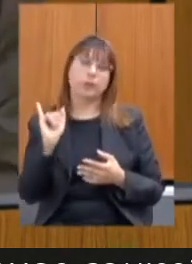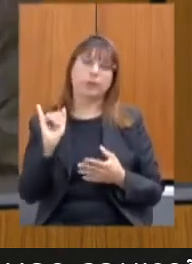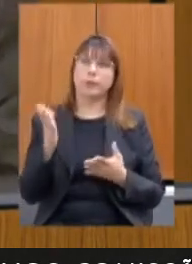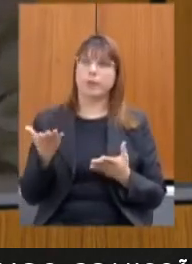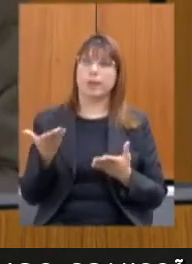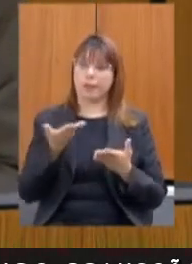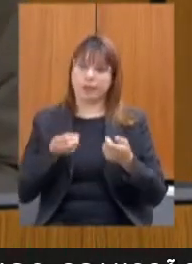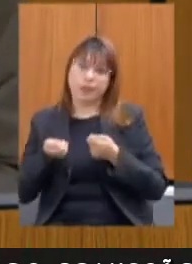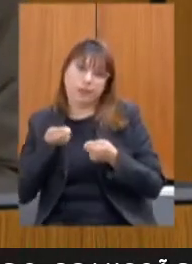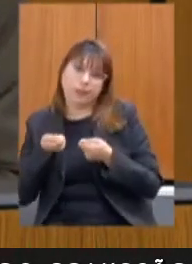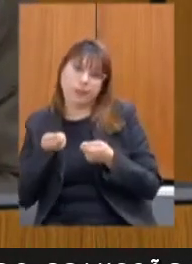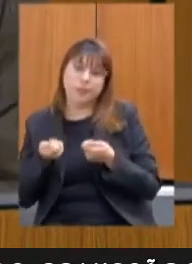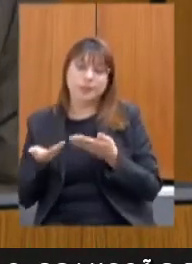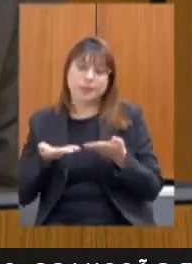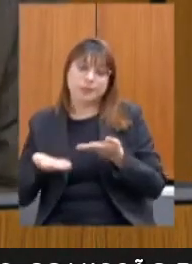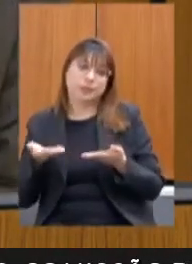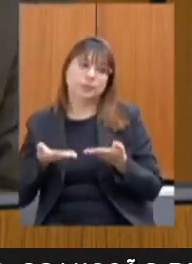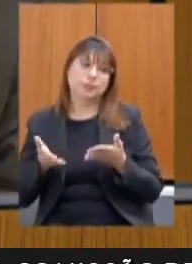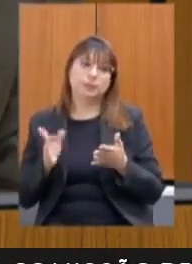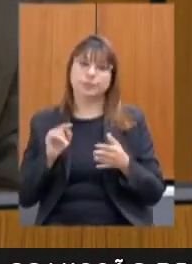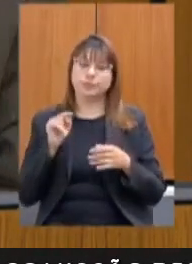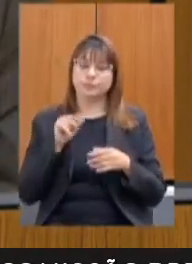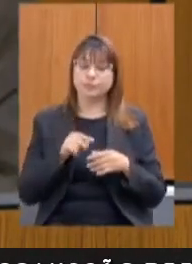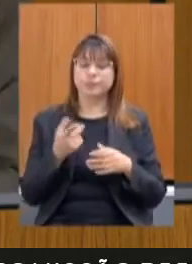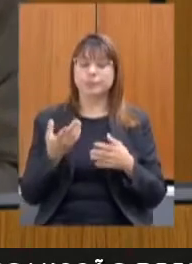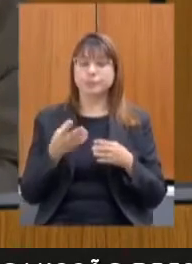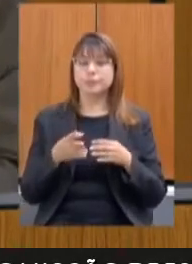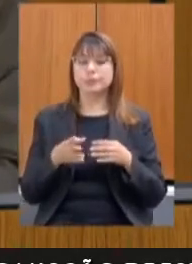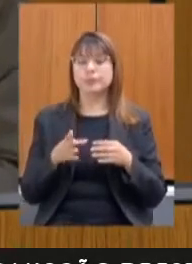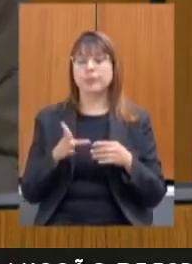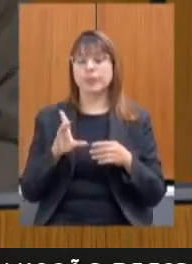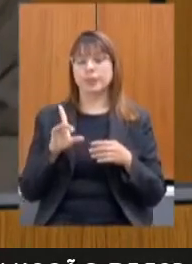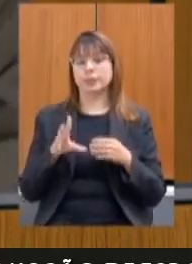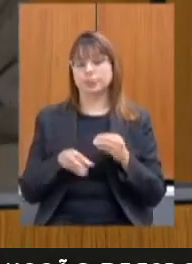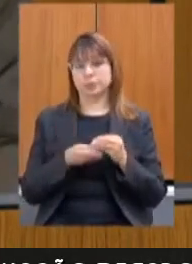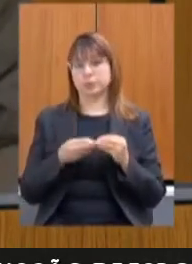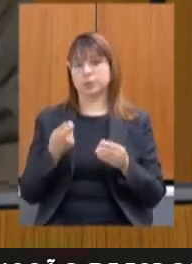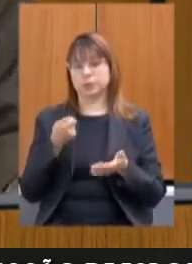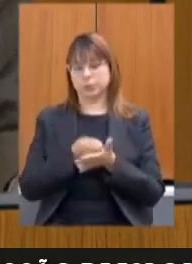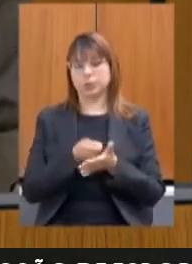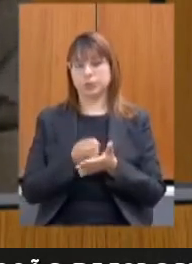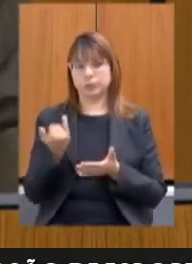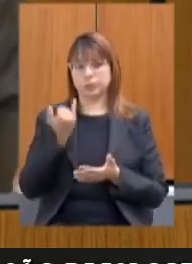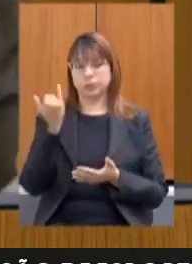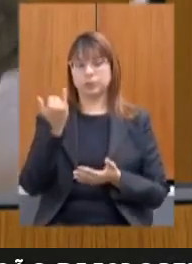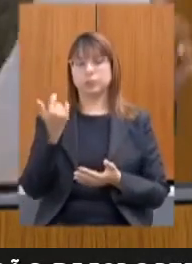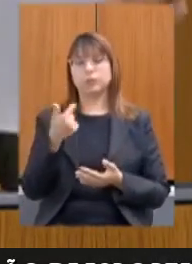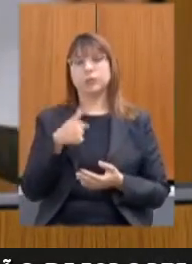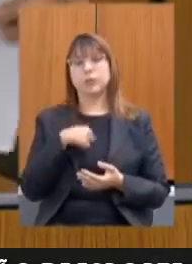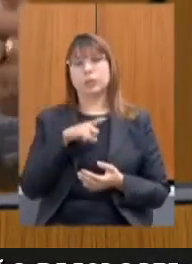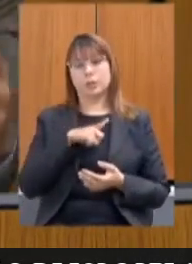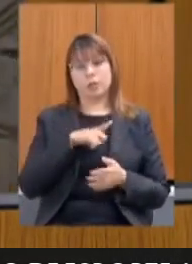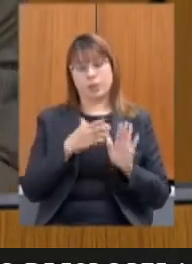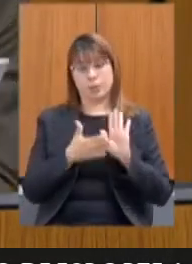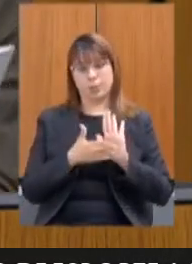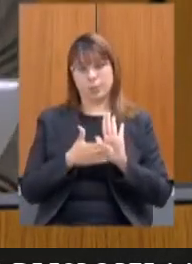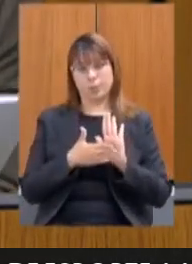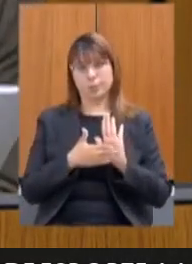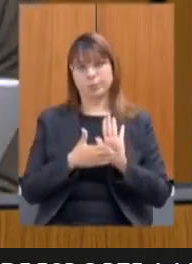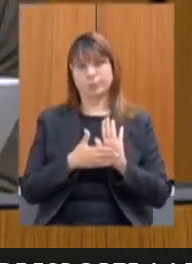as emendas impositivas são fundamentais para isso eu estou aqui com a proposta secretária